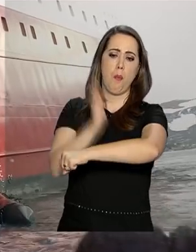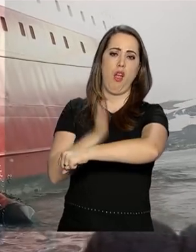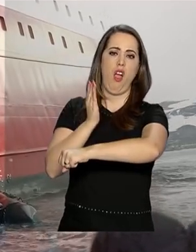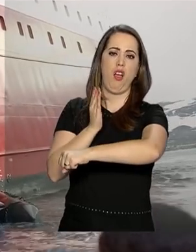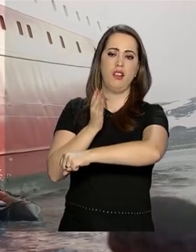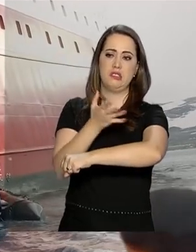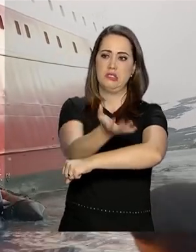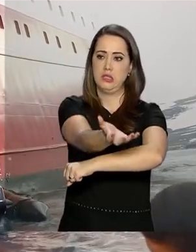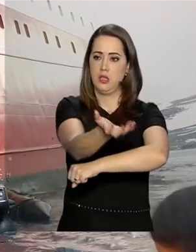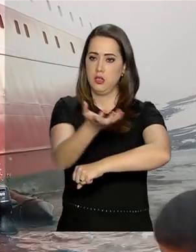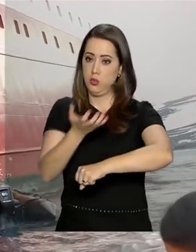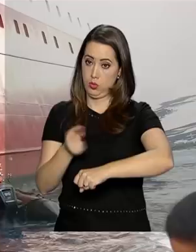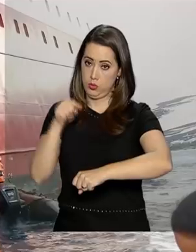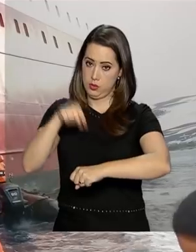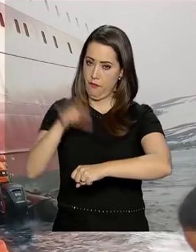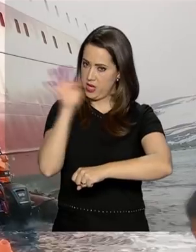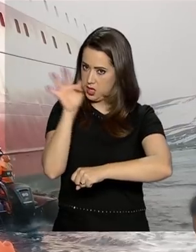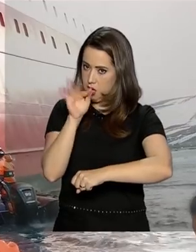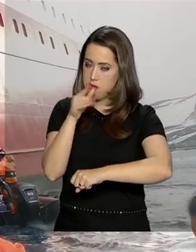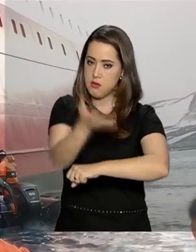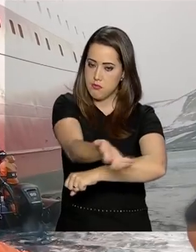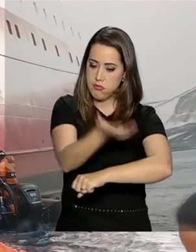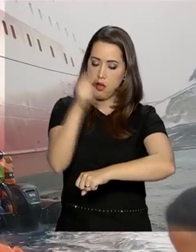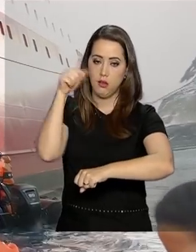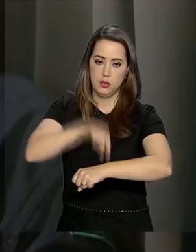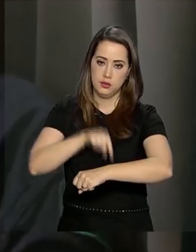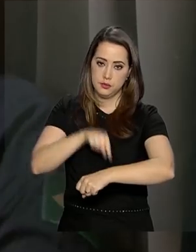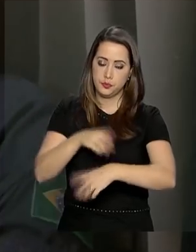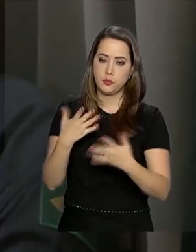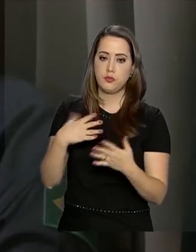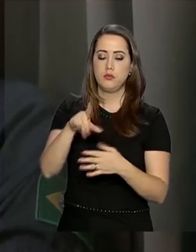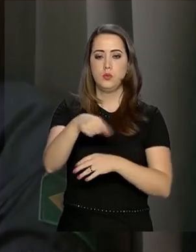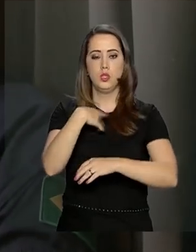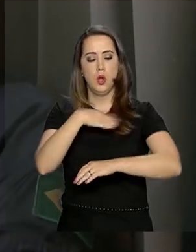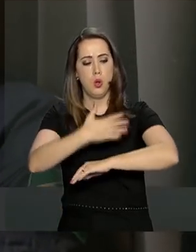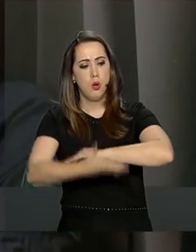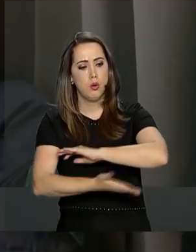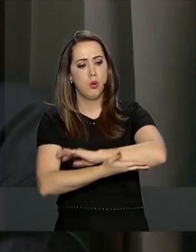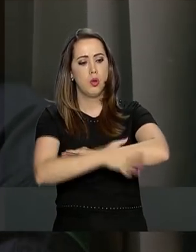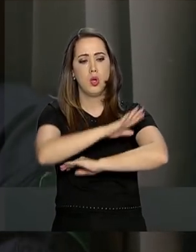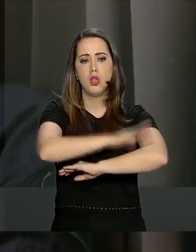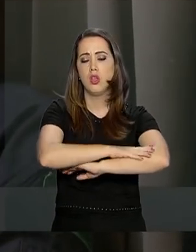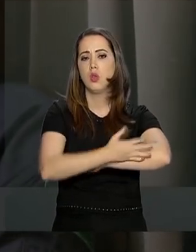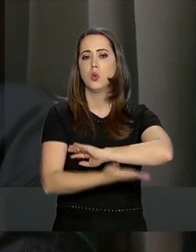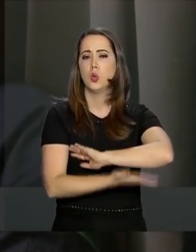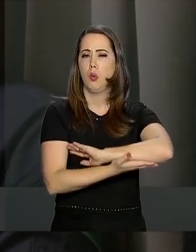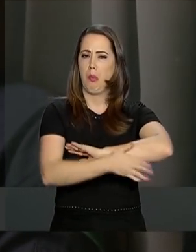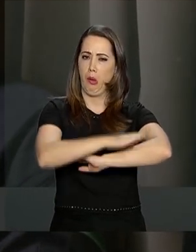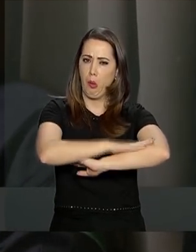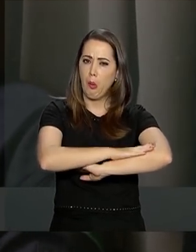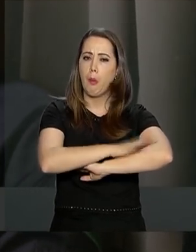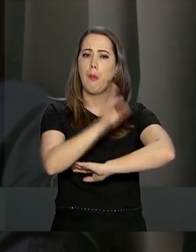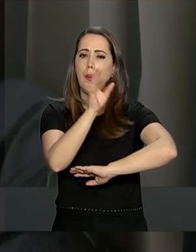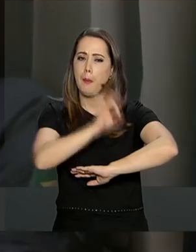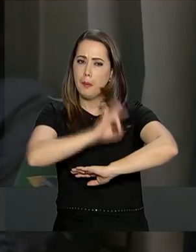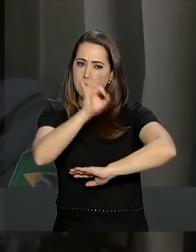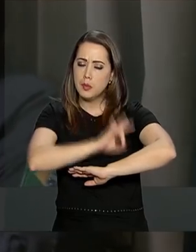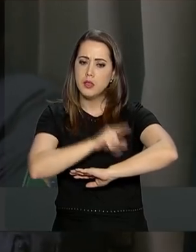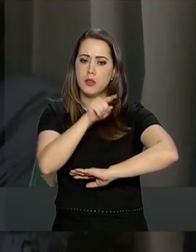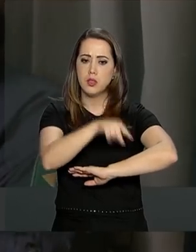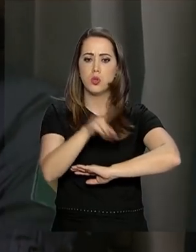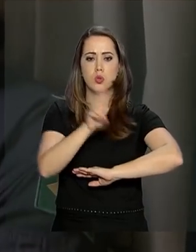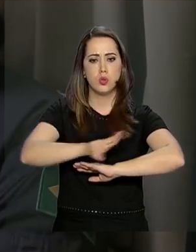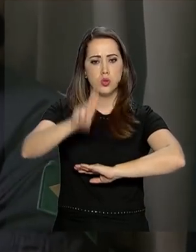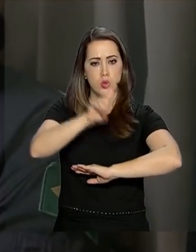Antes trouxe o francês aqui para bordo tiramos a imobilização eles tinham feito uma imobilização provisória até bem interessante com